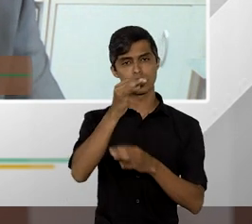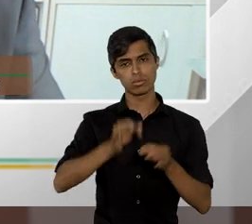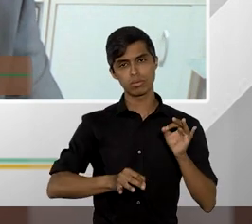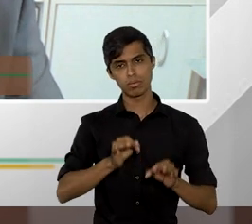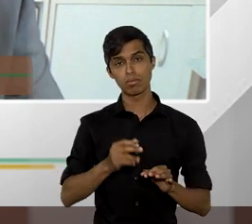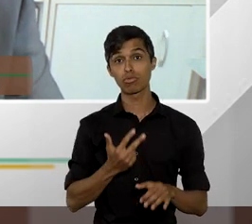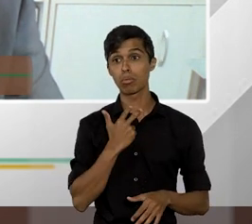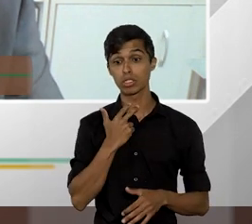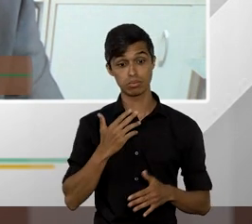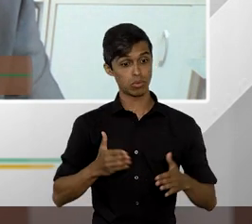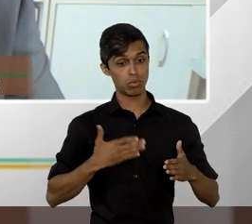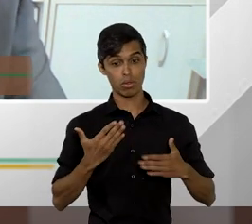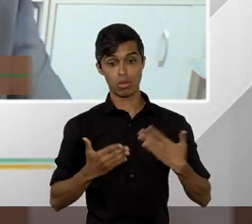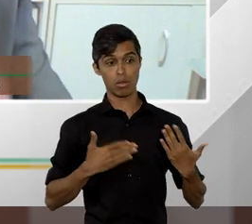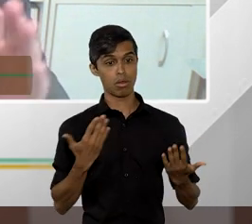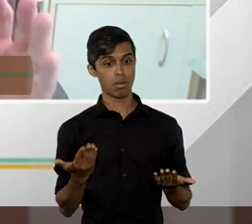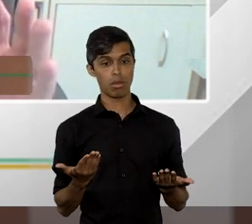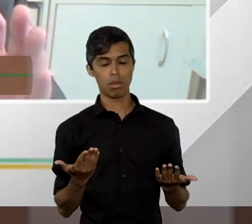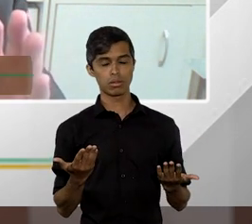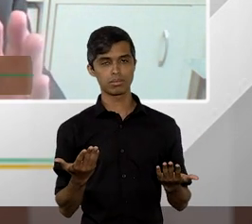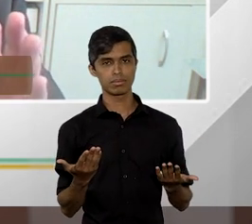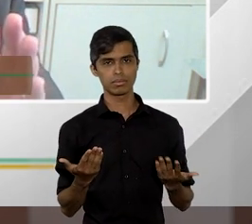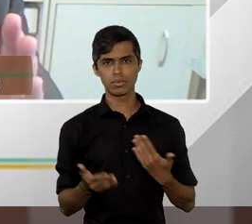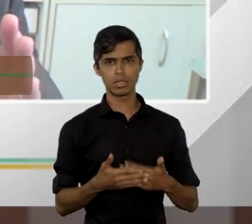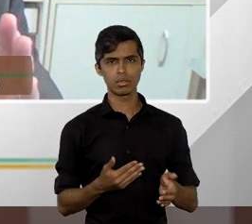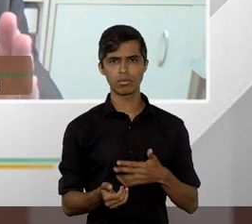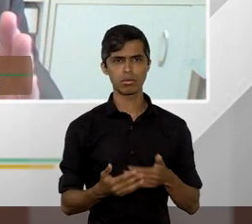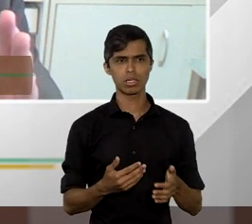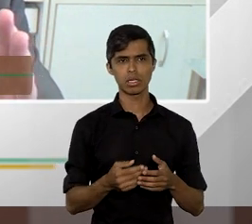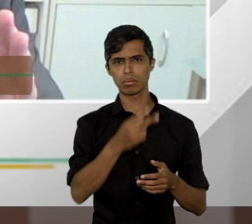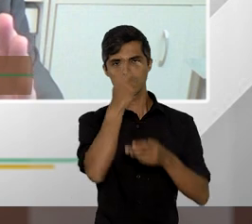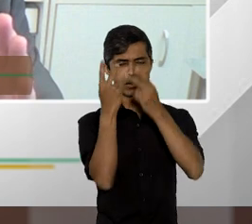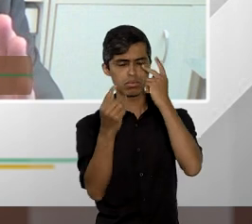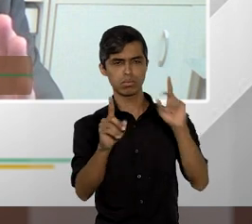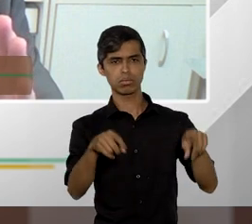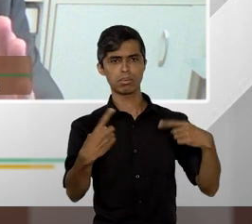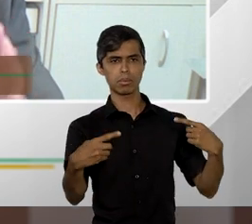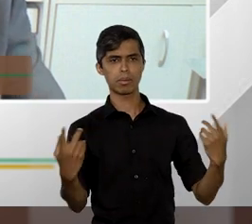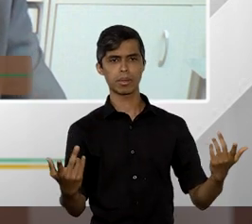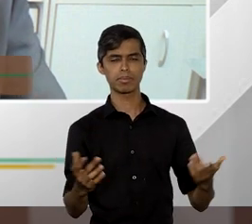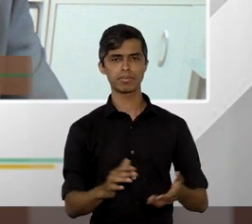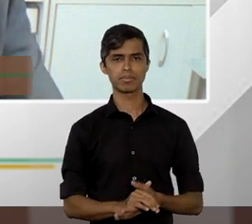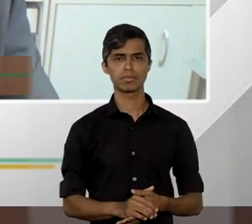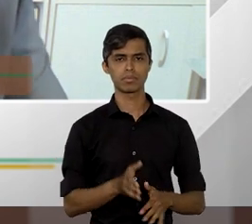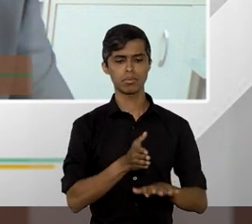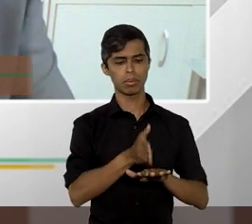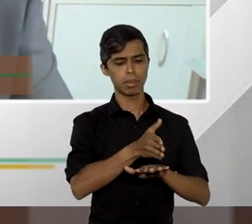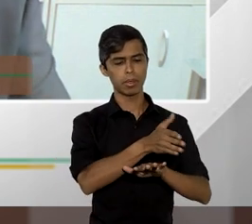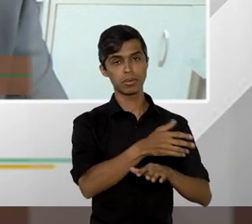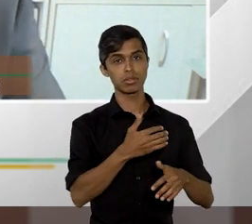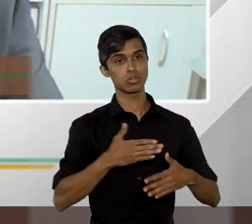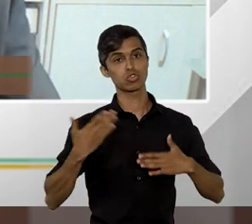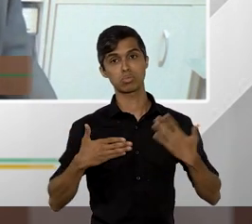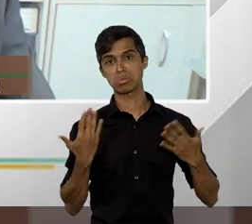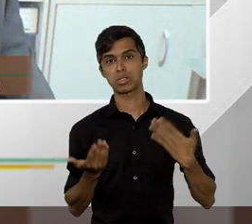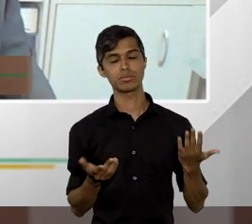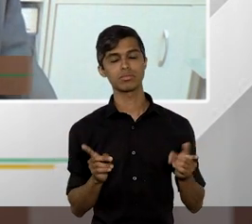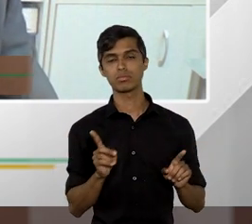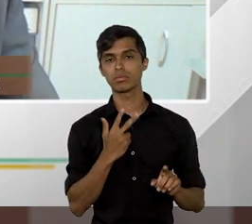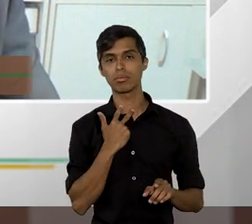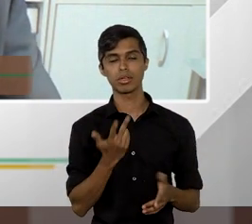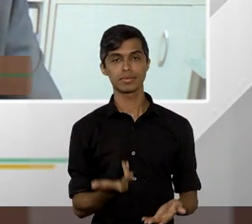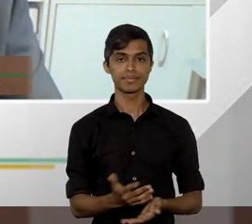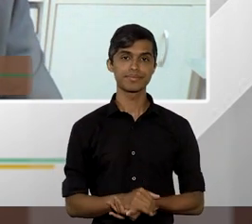surpreendidos com qualquer posição que venha a ser adotada então em uma palavra